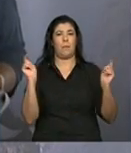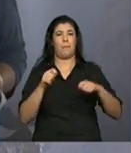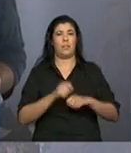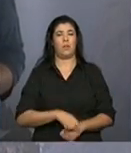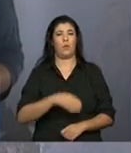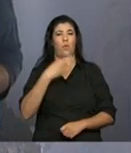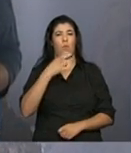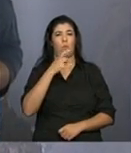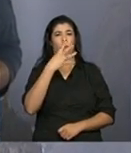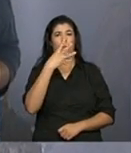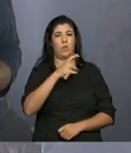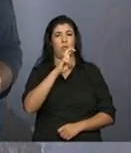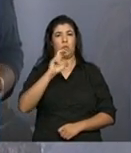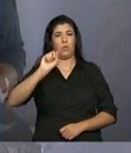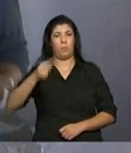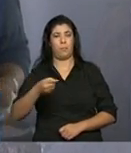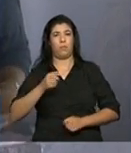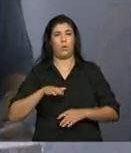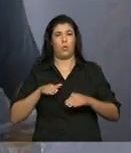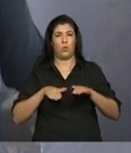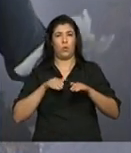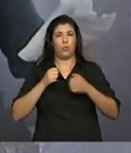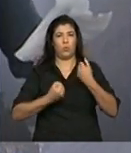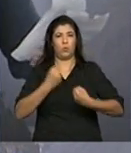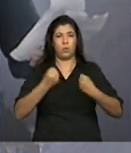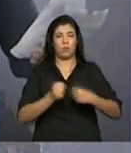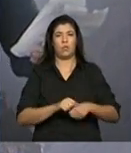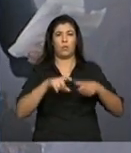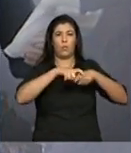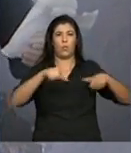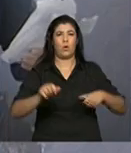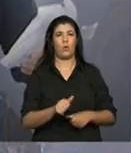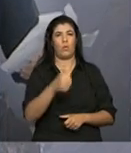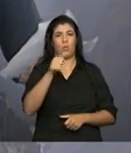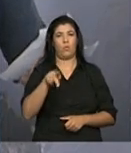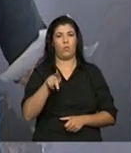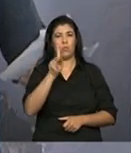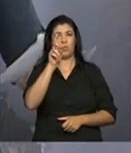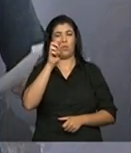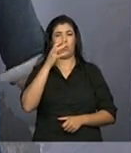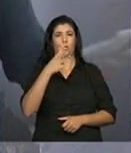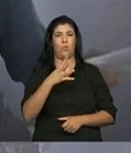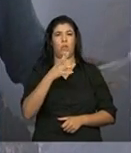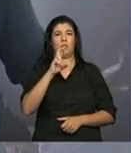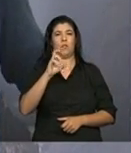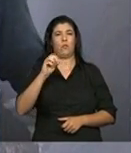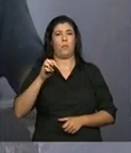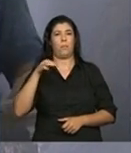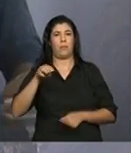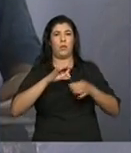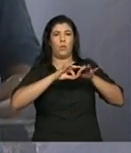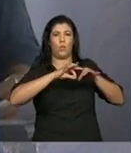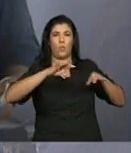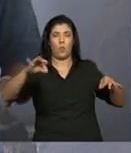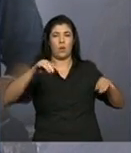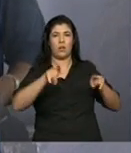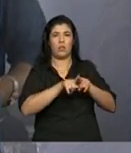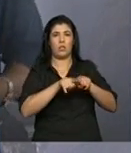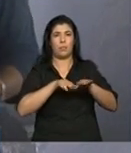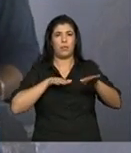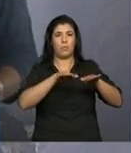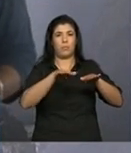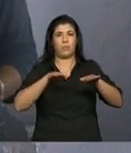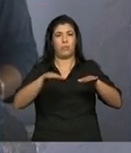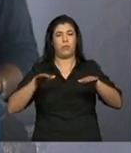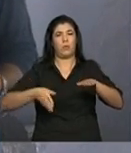veículos por dia. O túnel tem um quilômetro, 480 metros de extensão e três faixas de rolamento em